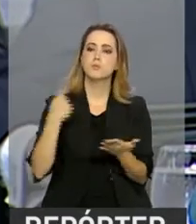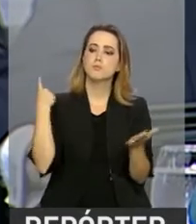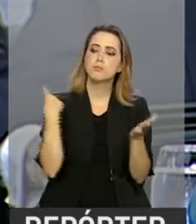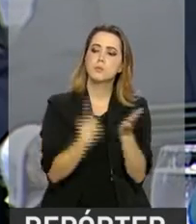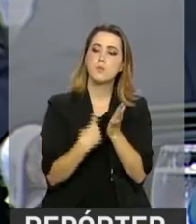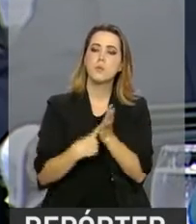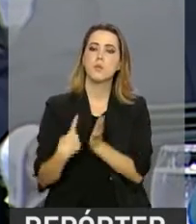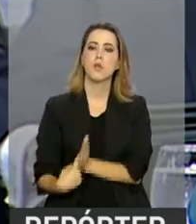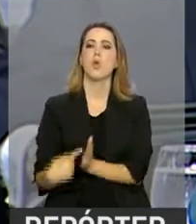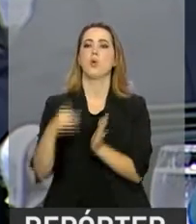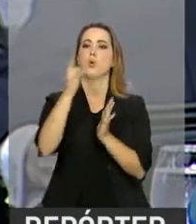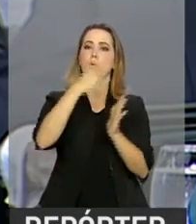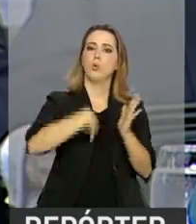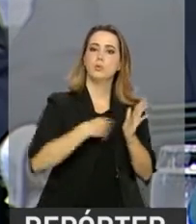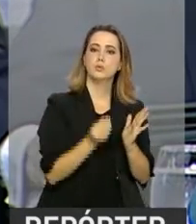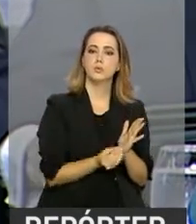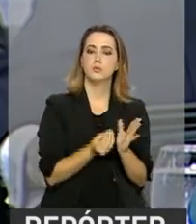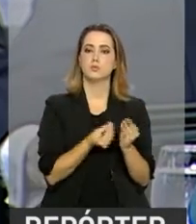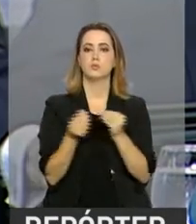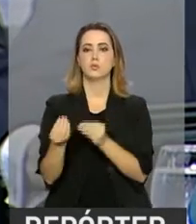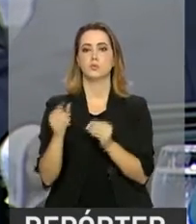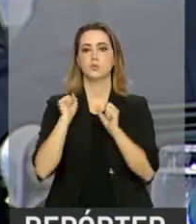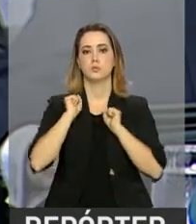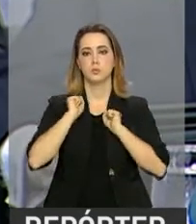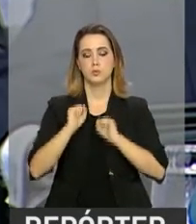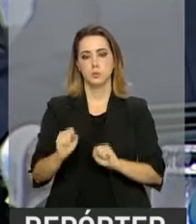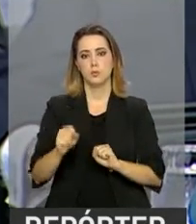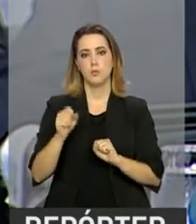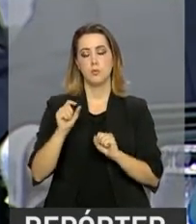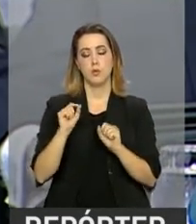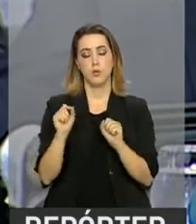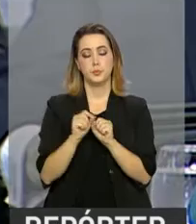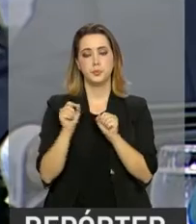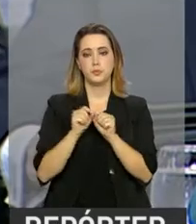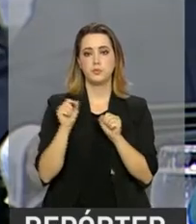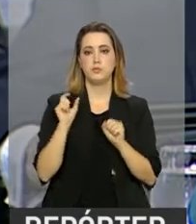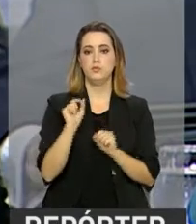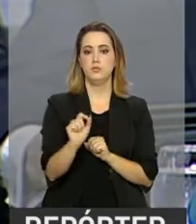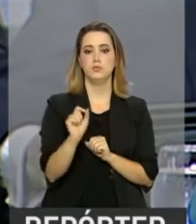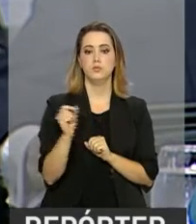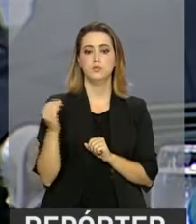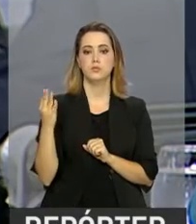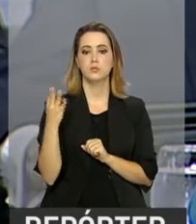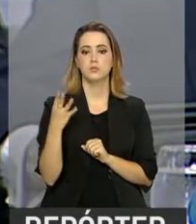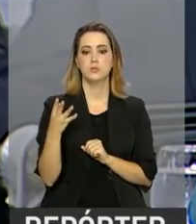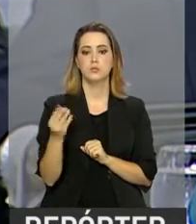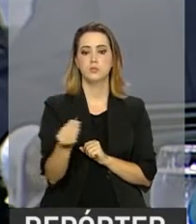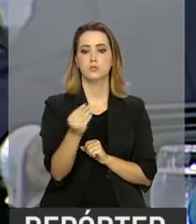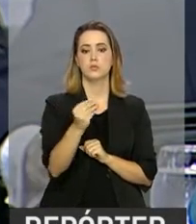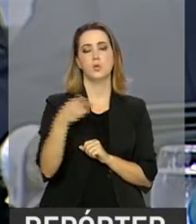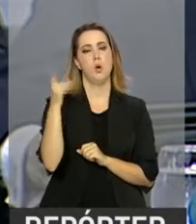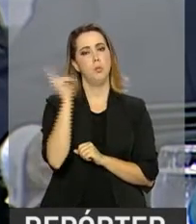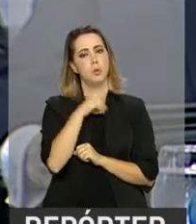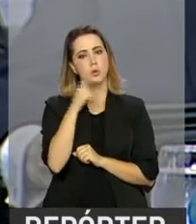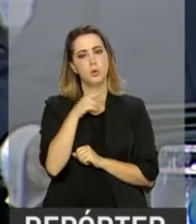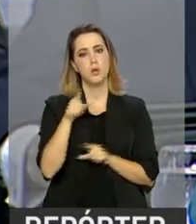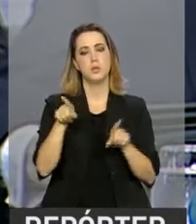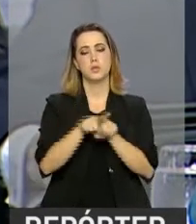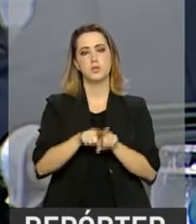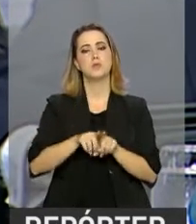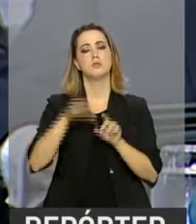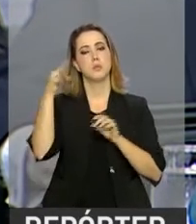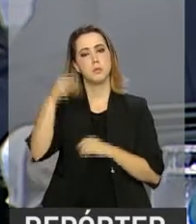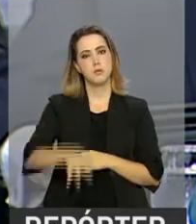instrumentos, documentos que poderão fazer muito hábilmente e com muita